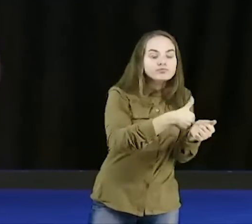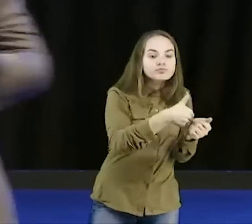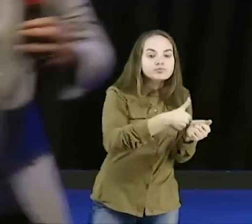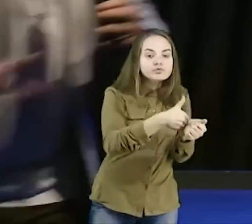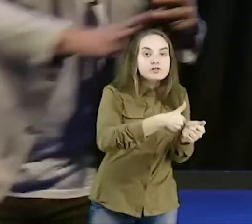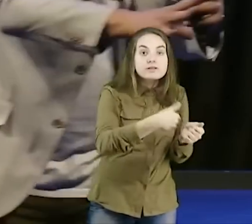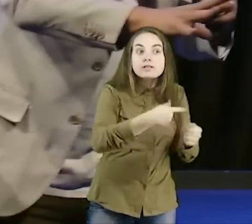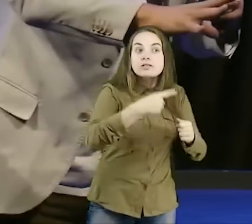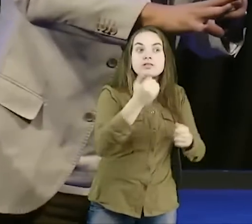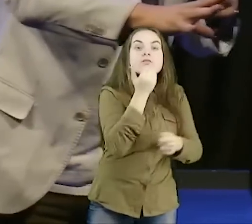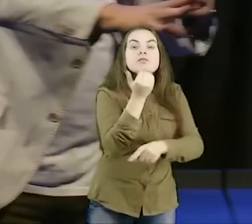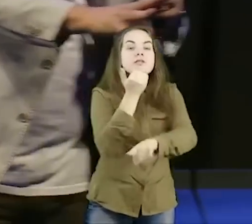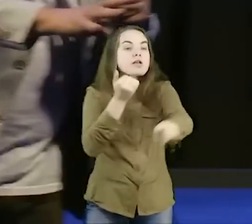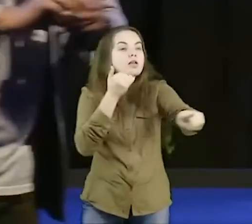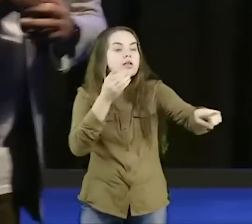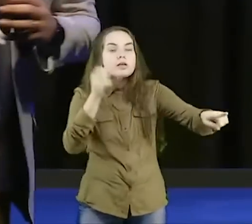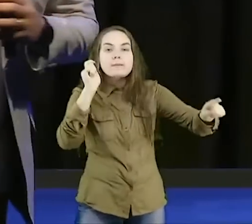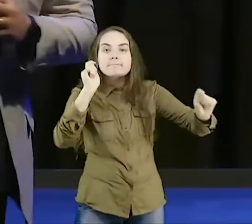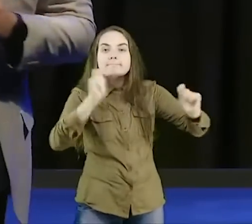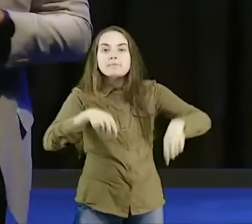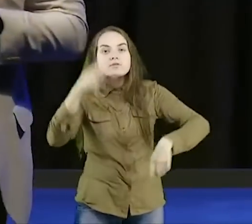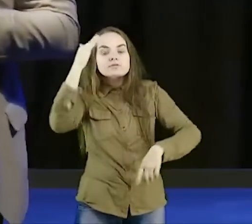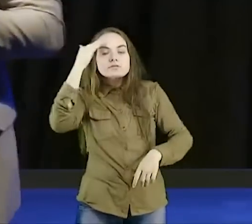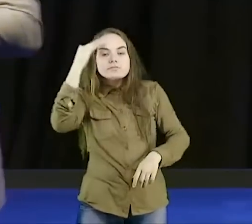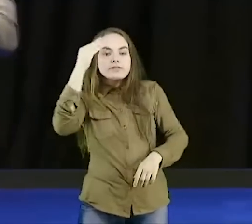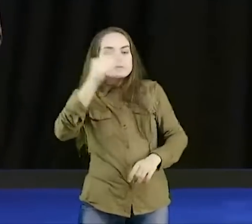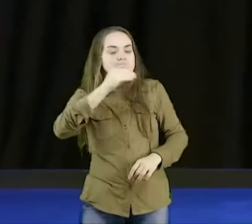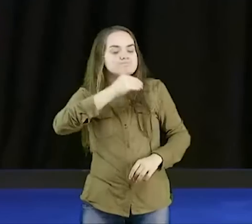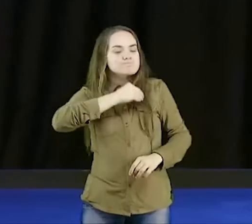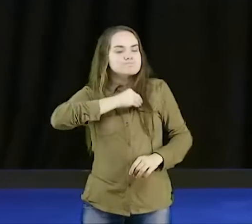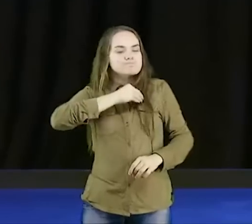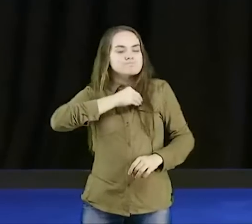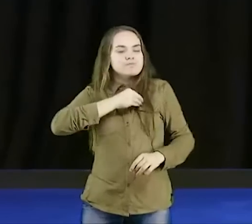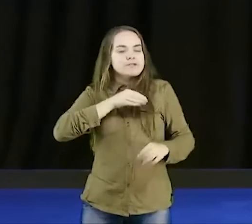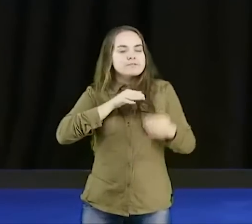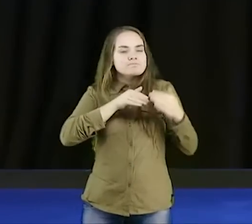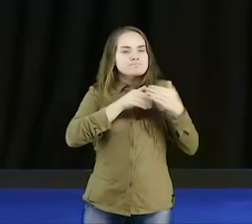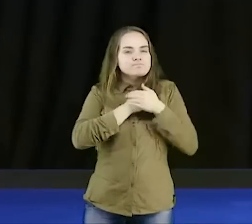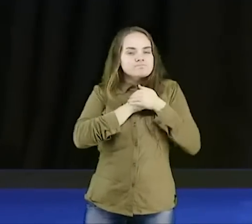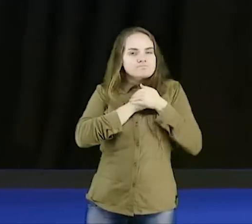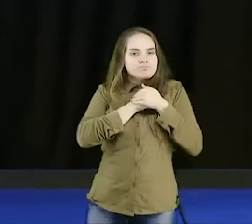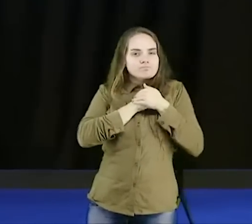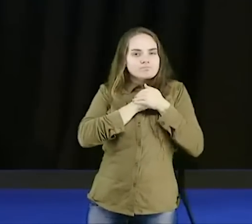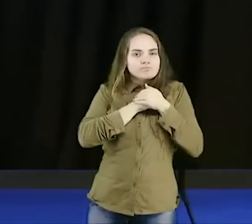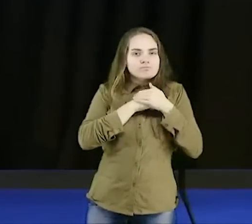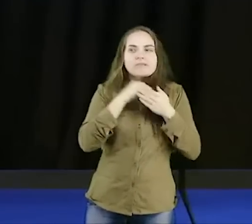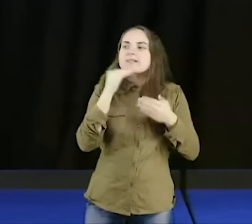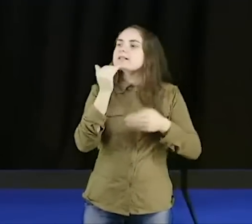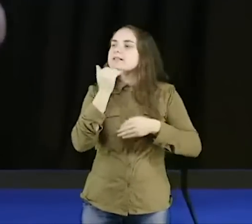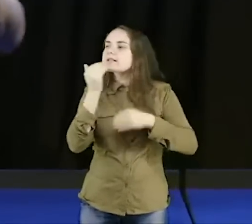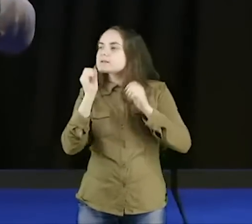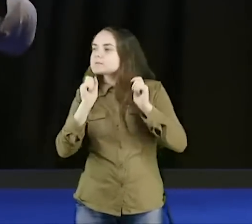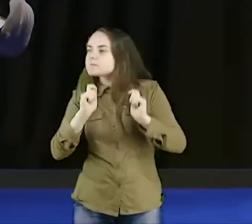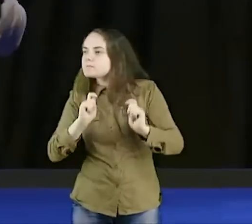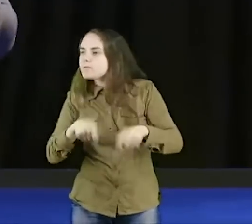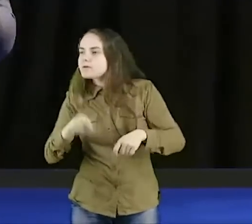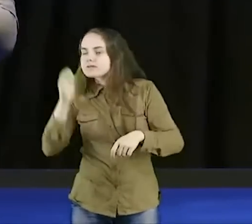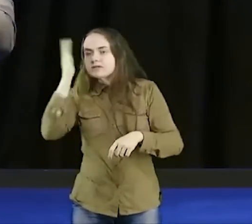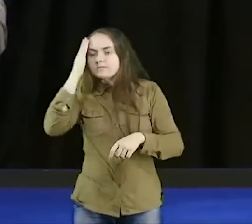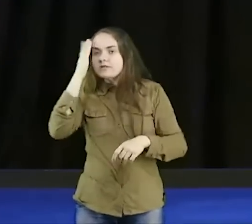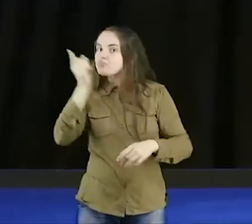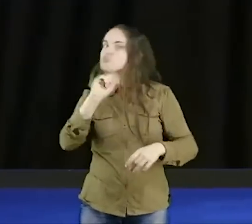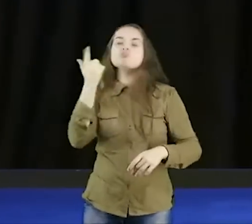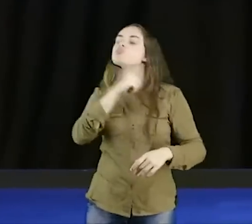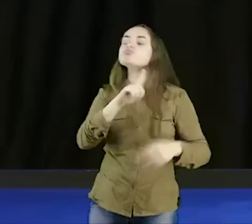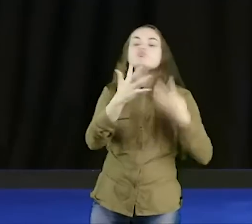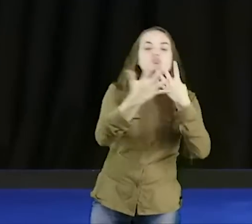que ninguém pode saber, é aquele pecado, ninguém pode saber, nem Deus, você não consegue confessar, nem